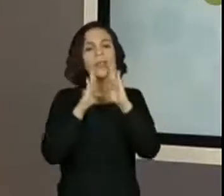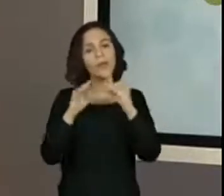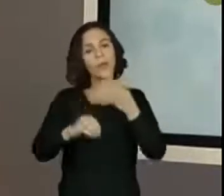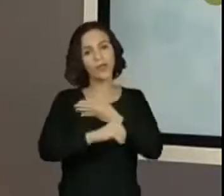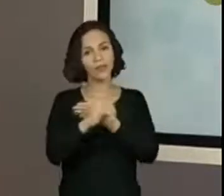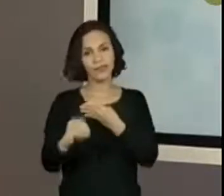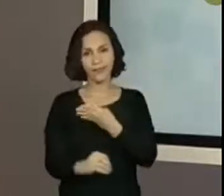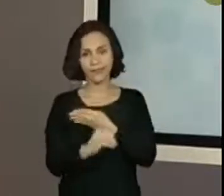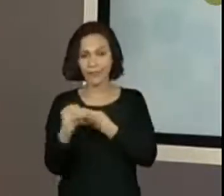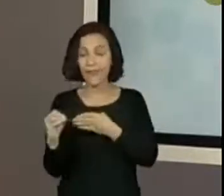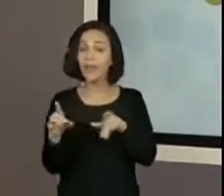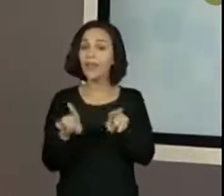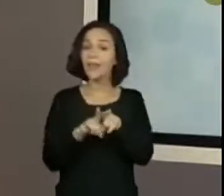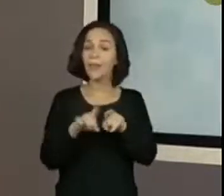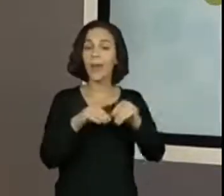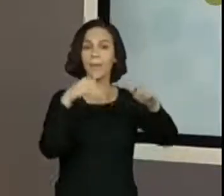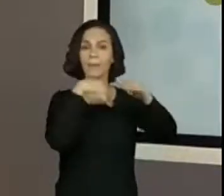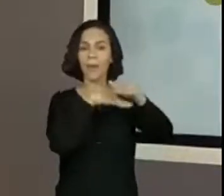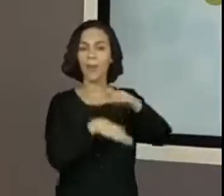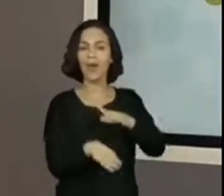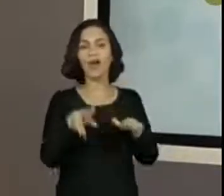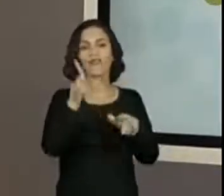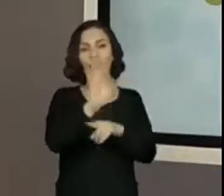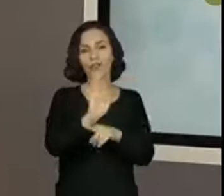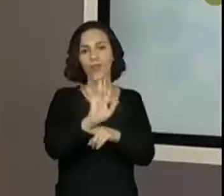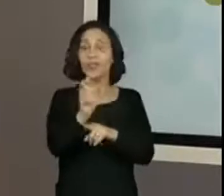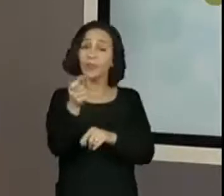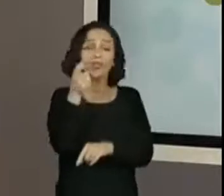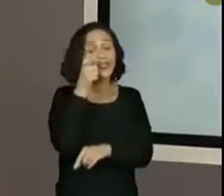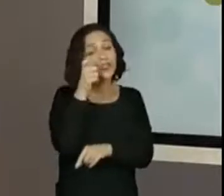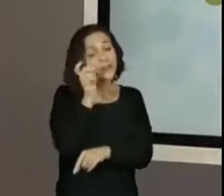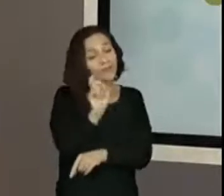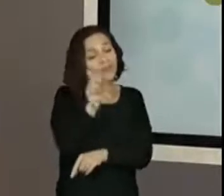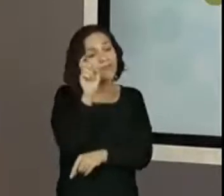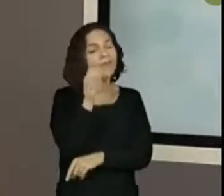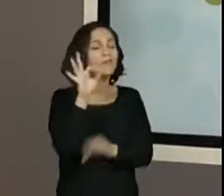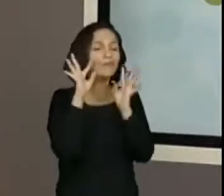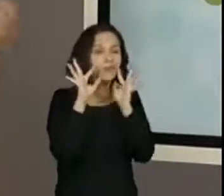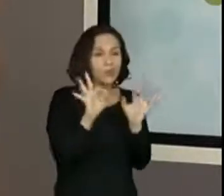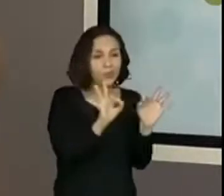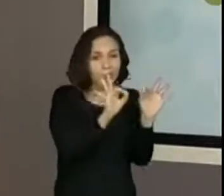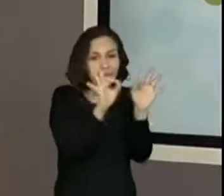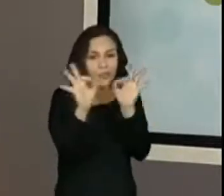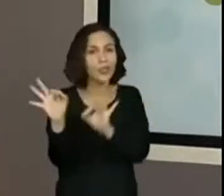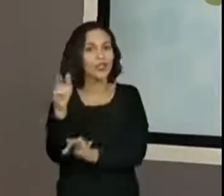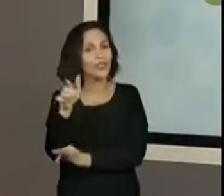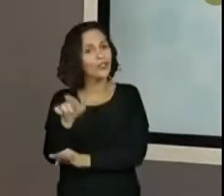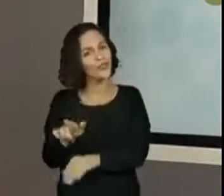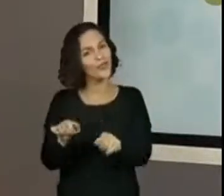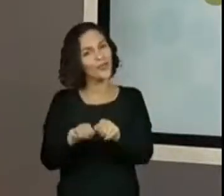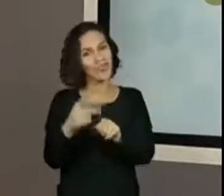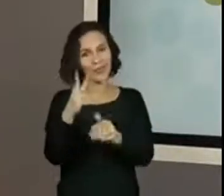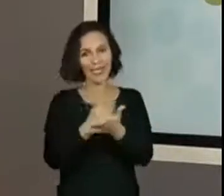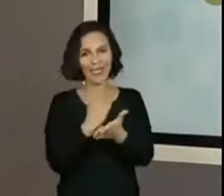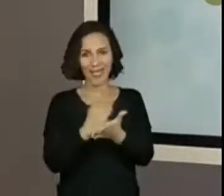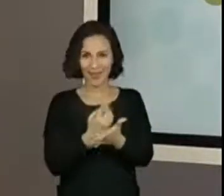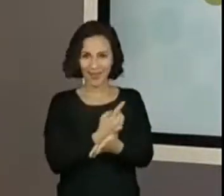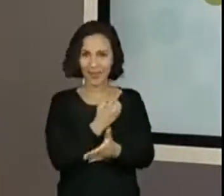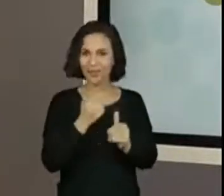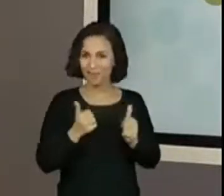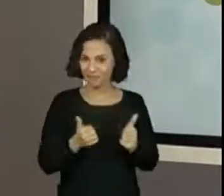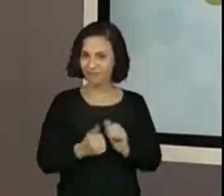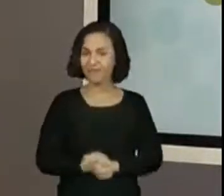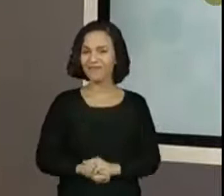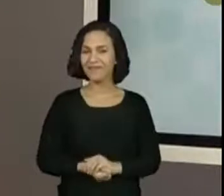Mídias e também no repositório de vídeos. Daí vocês podem ir lá, retomar as atividades e fazer no seu caderno. Tudo bem?